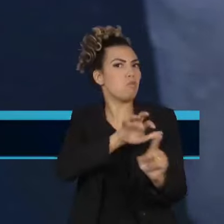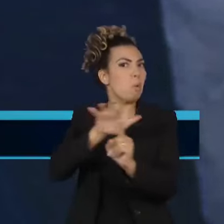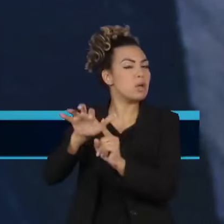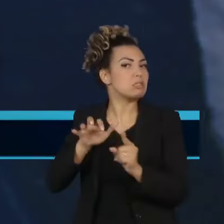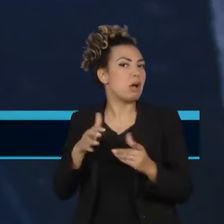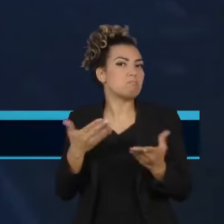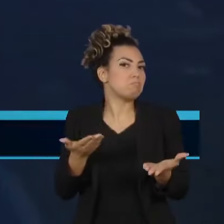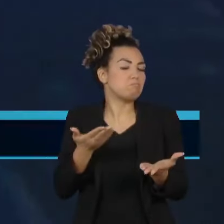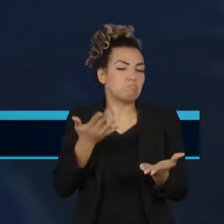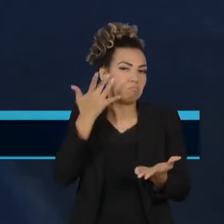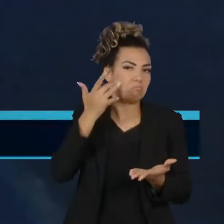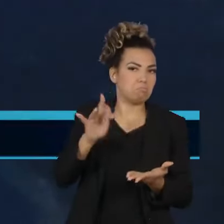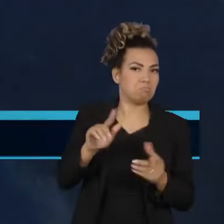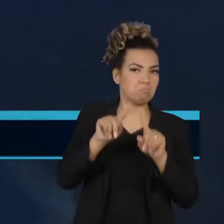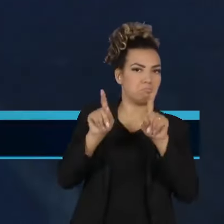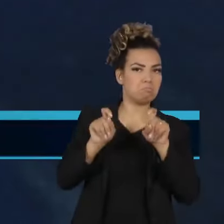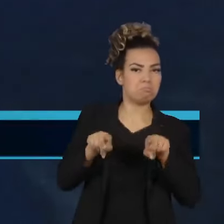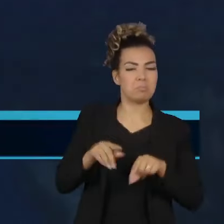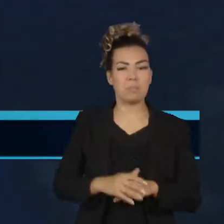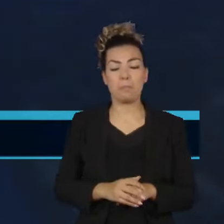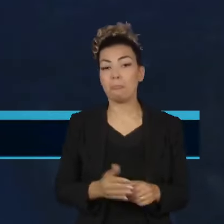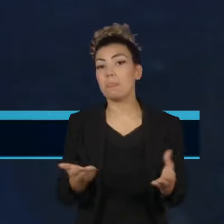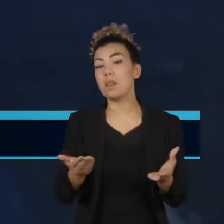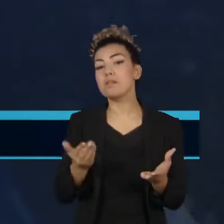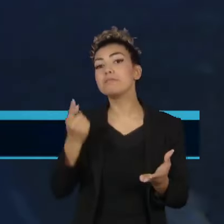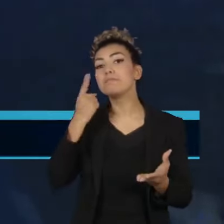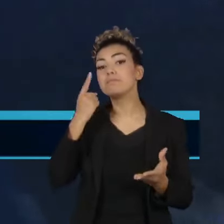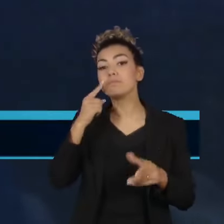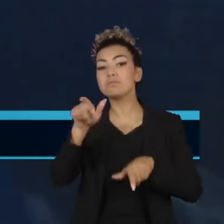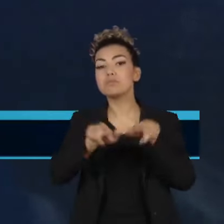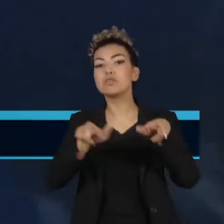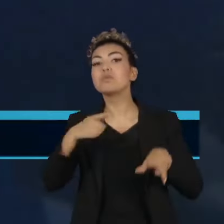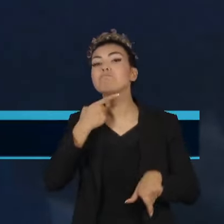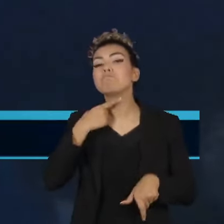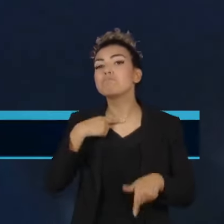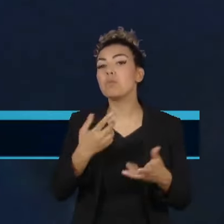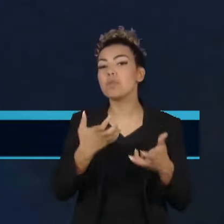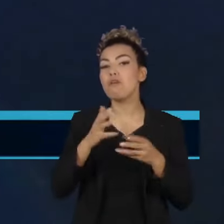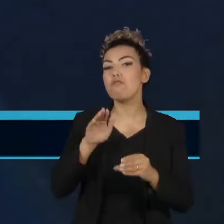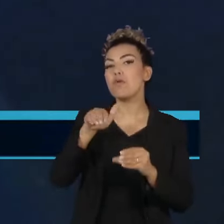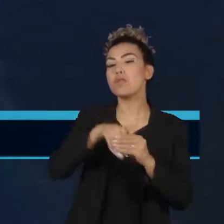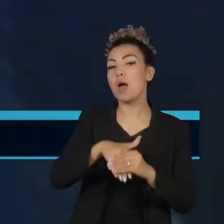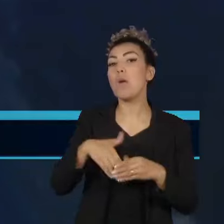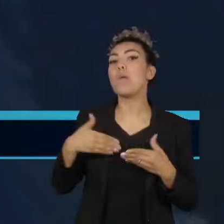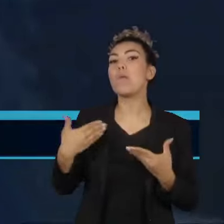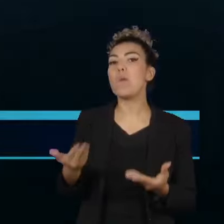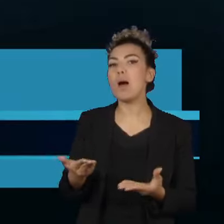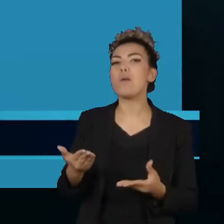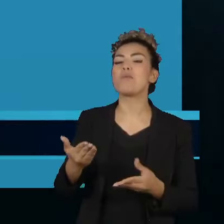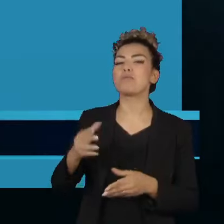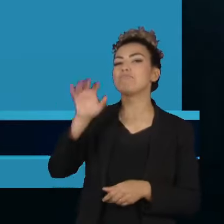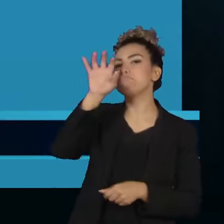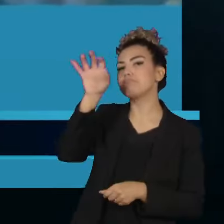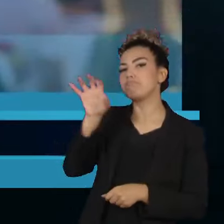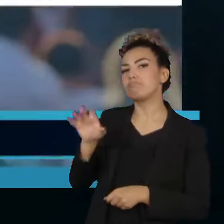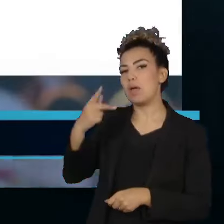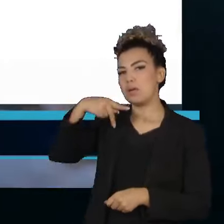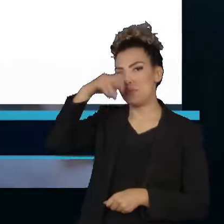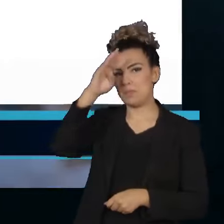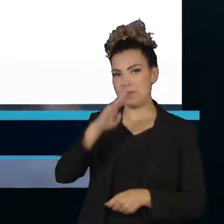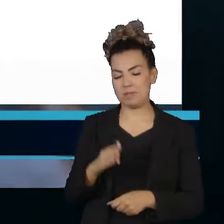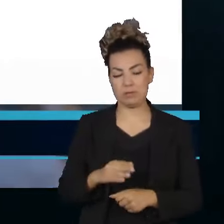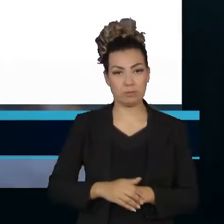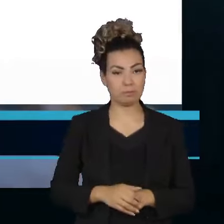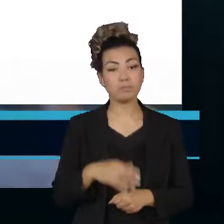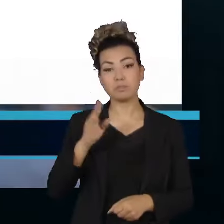Agora a gente vai para as pesquisas de intenção de voto em algumas das maiores capitais do país. Na pesquisa da